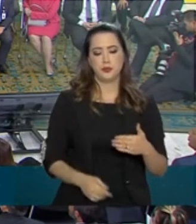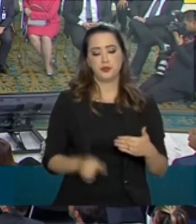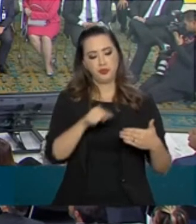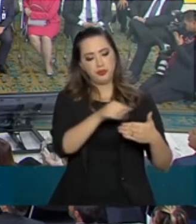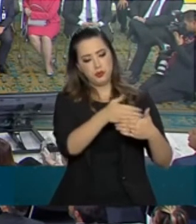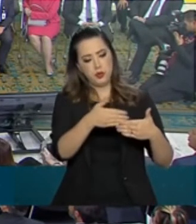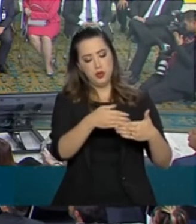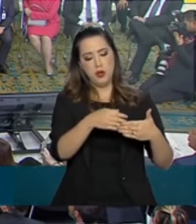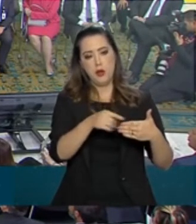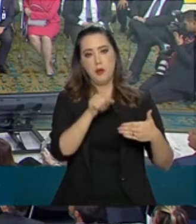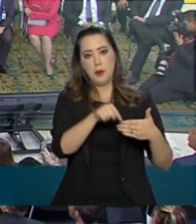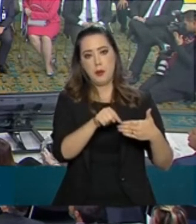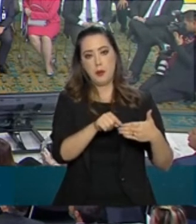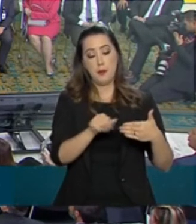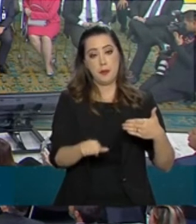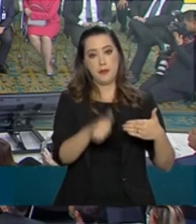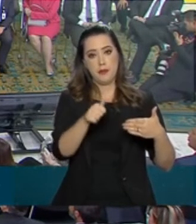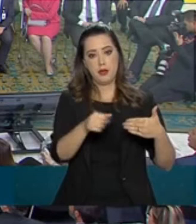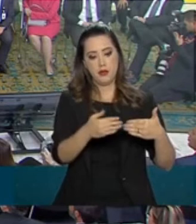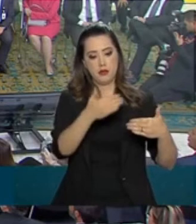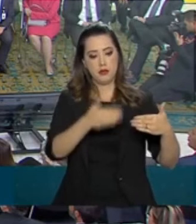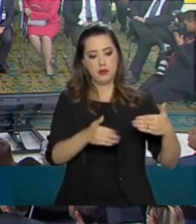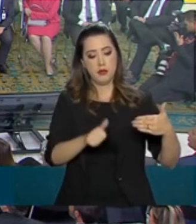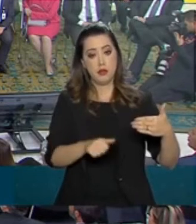Eles ficam olhando para a tua cara, Barcelos,